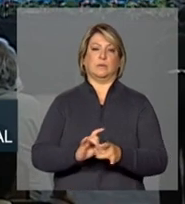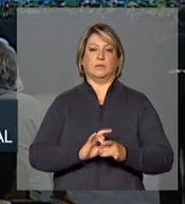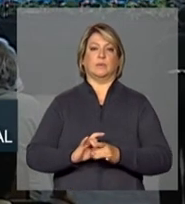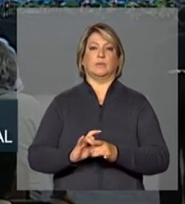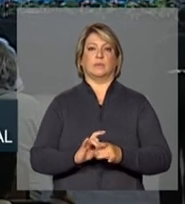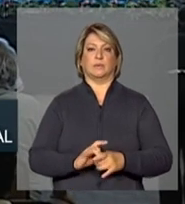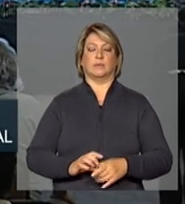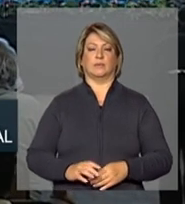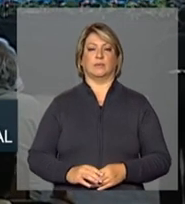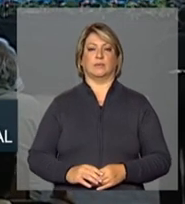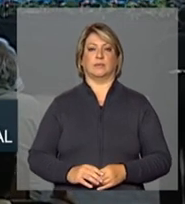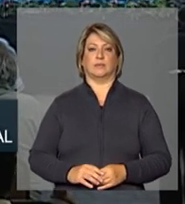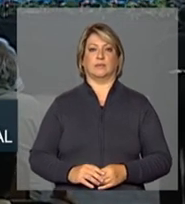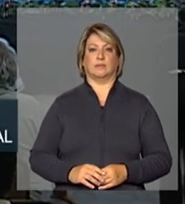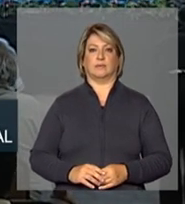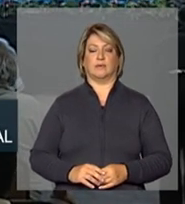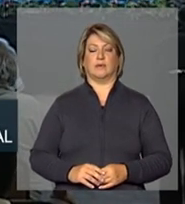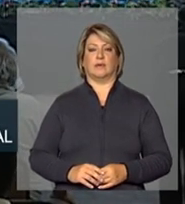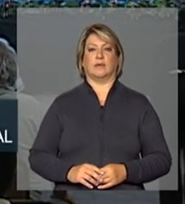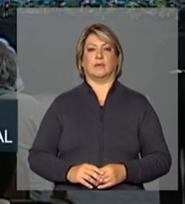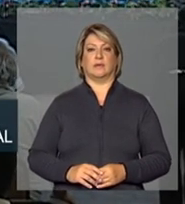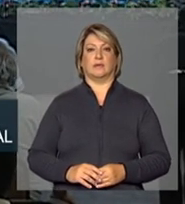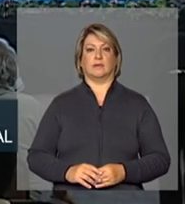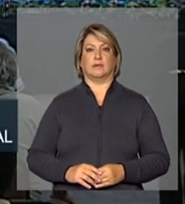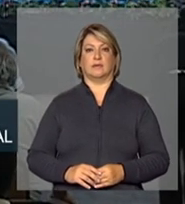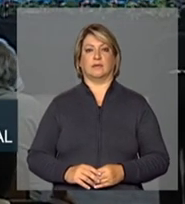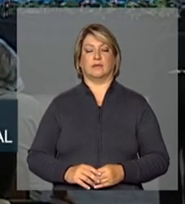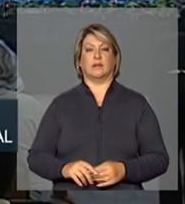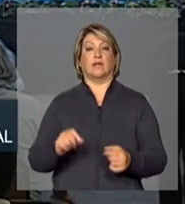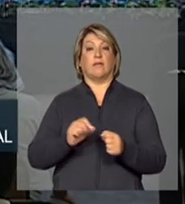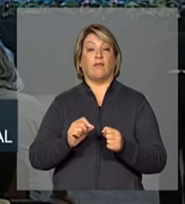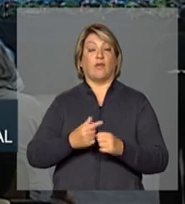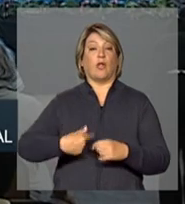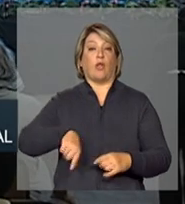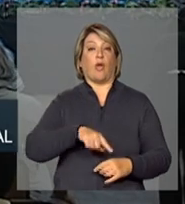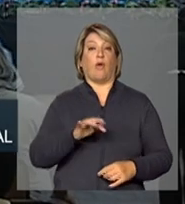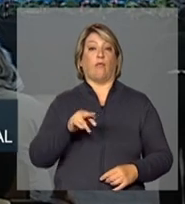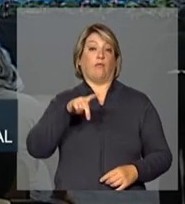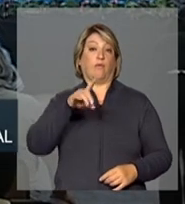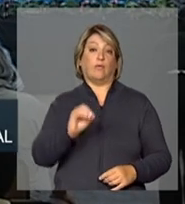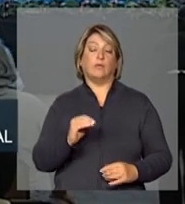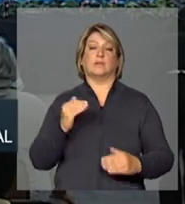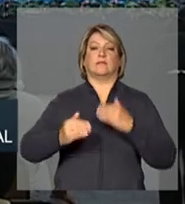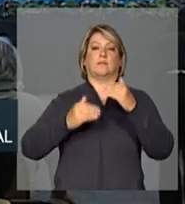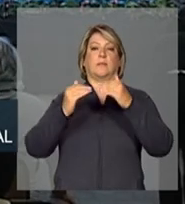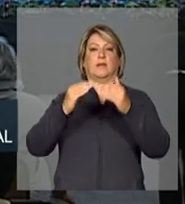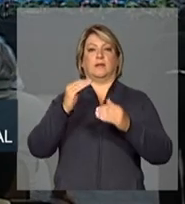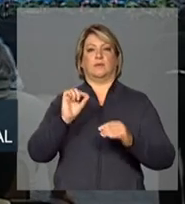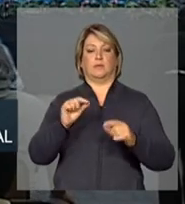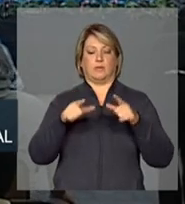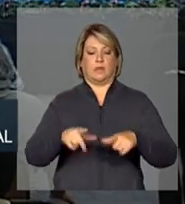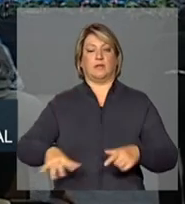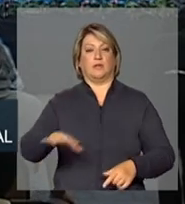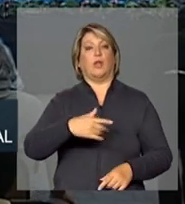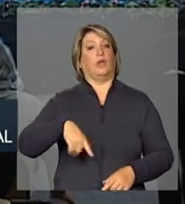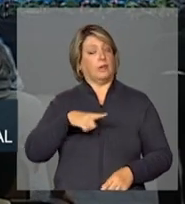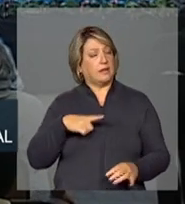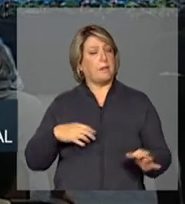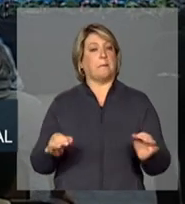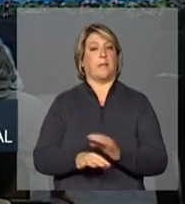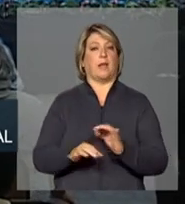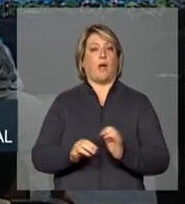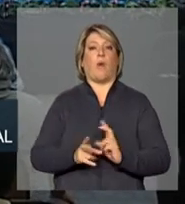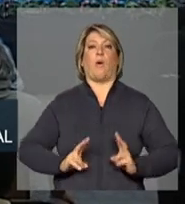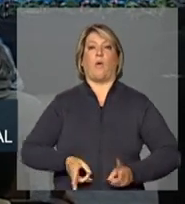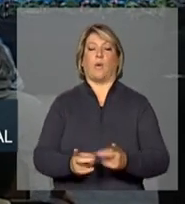estruturação do nosso fundo de desenvolvimento regional estamos preparados para continuar sendo